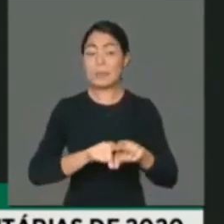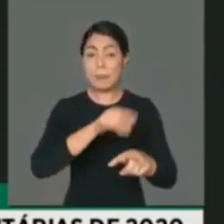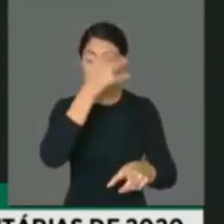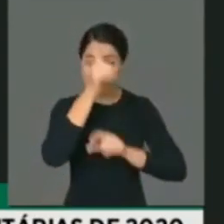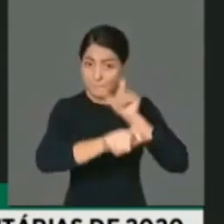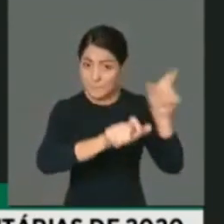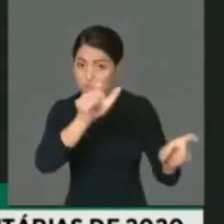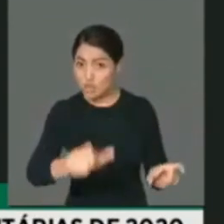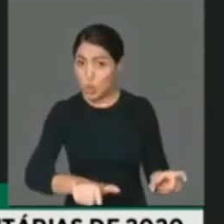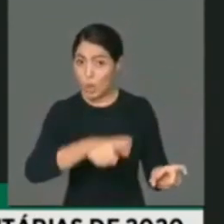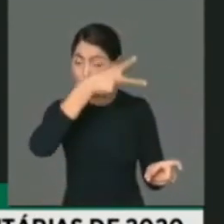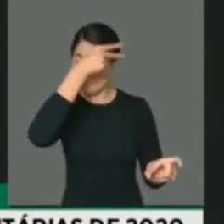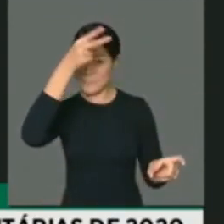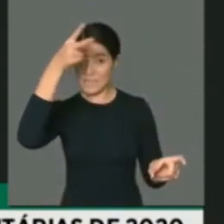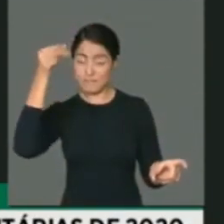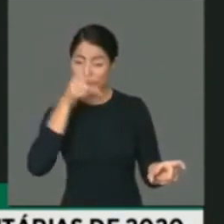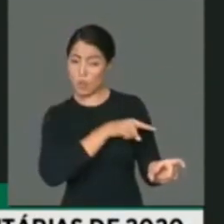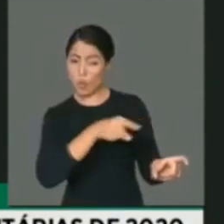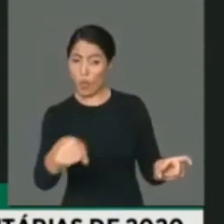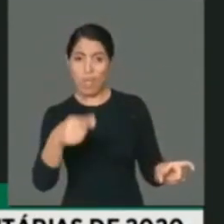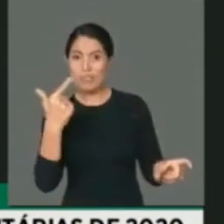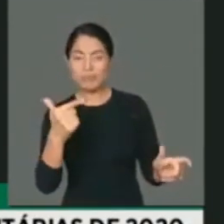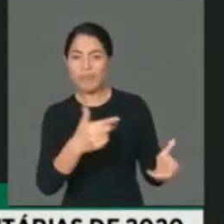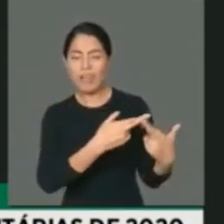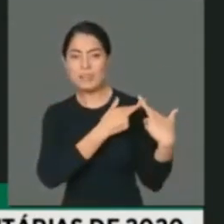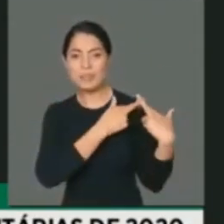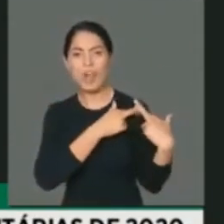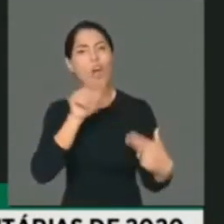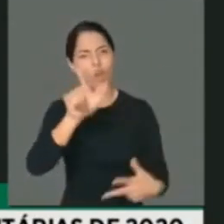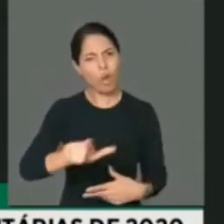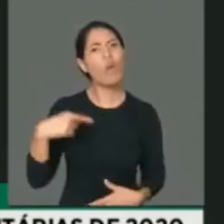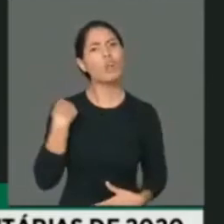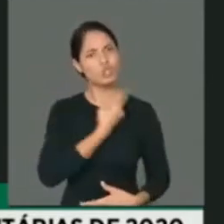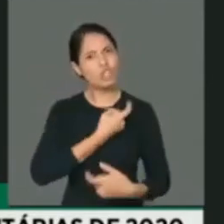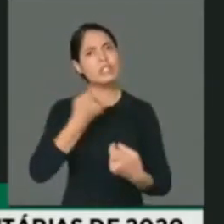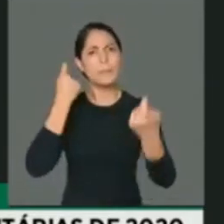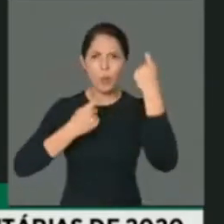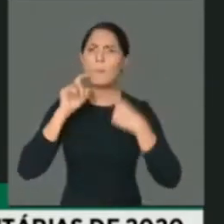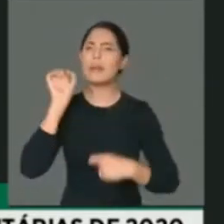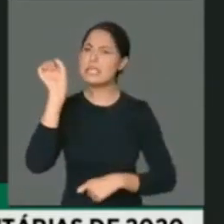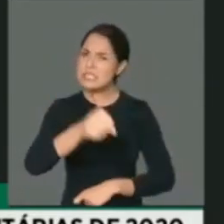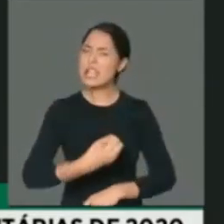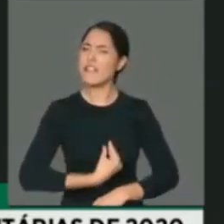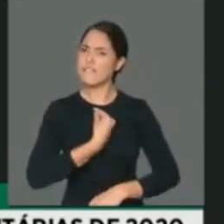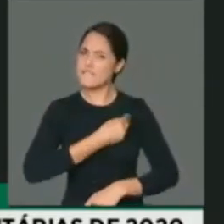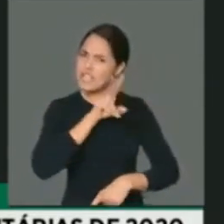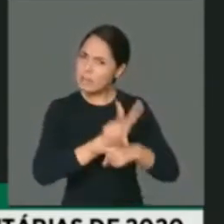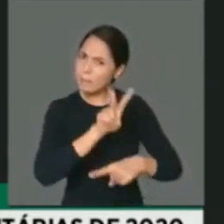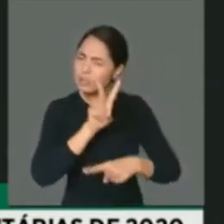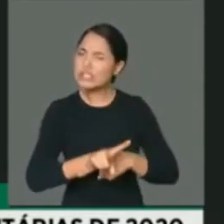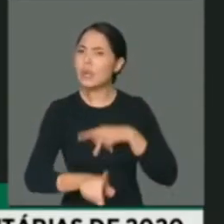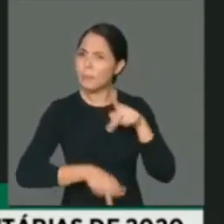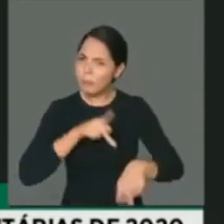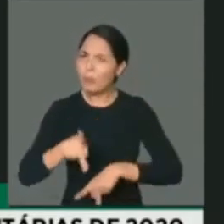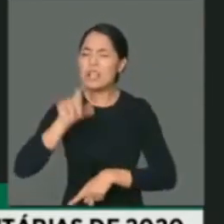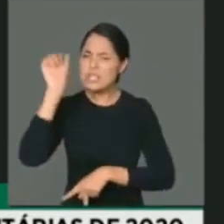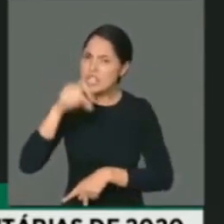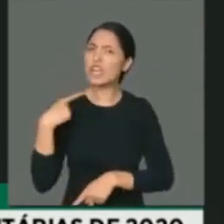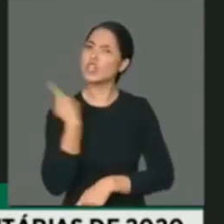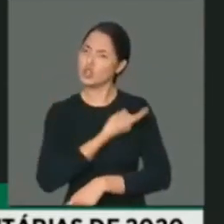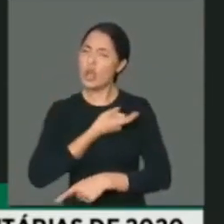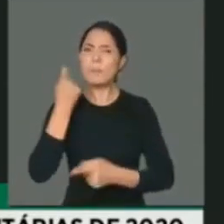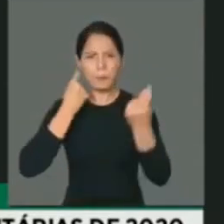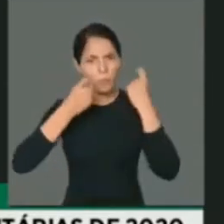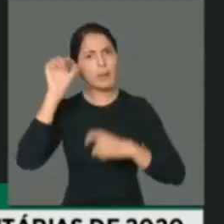destacar isso aqui, porque é óbvio que nós estamos preocupados com as vidas, estamos preocupados em preservar a vida do cidadão,